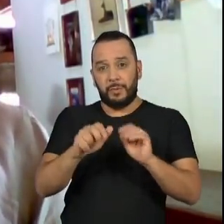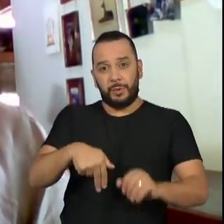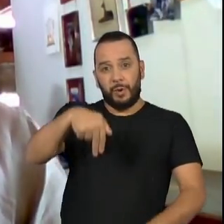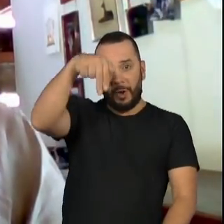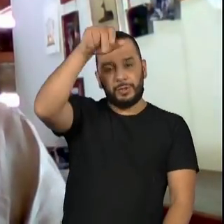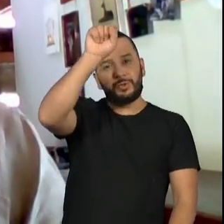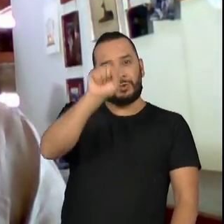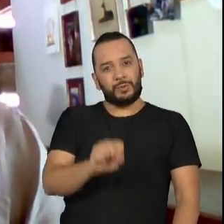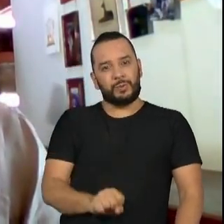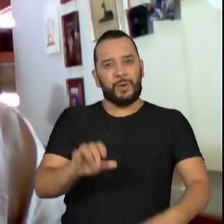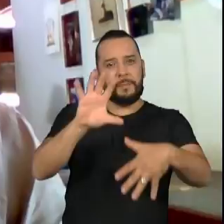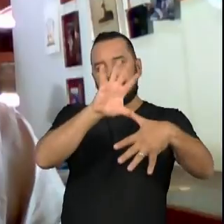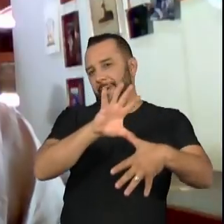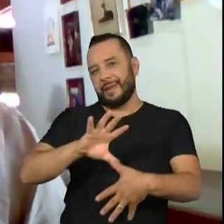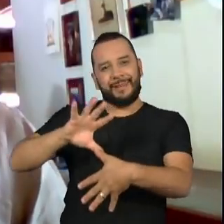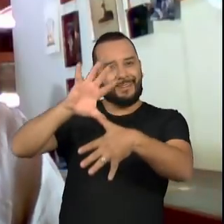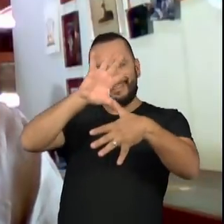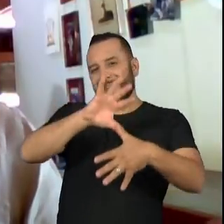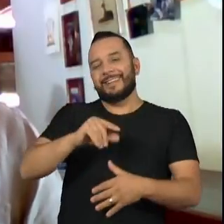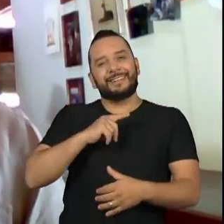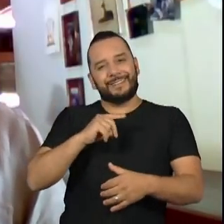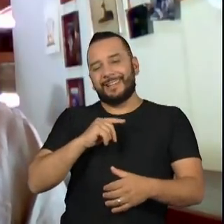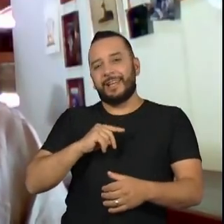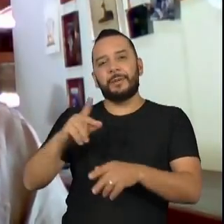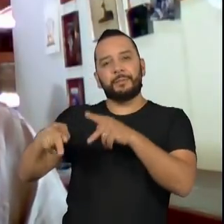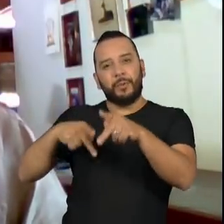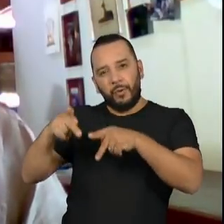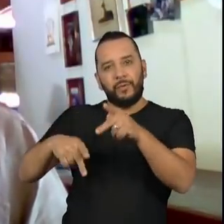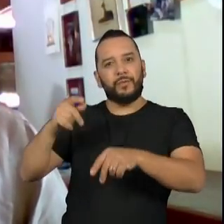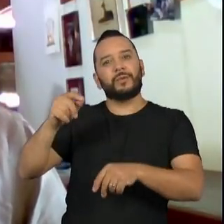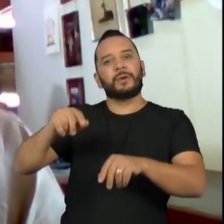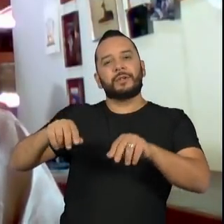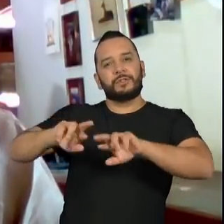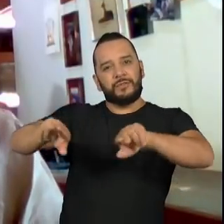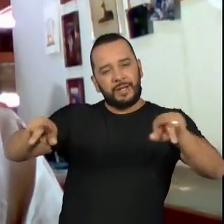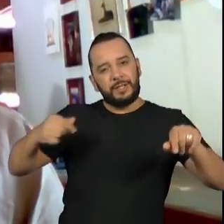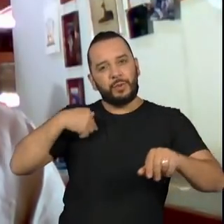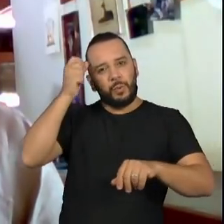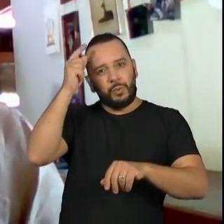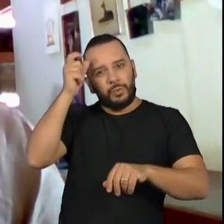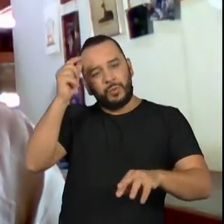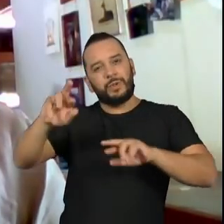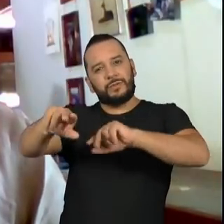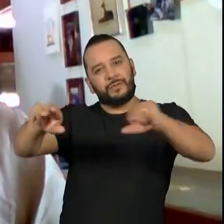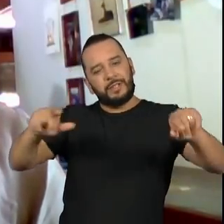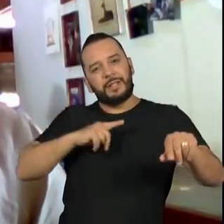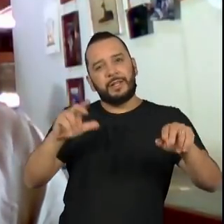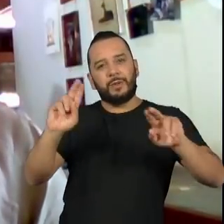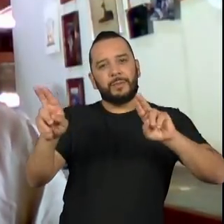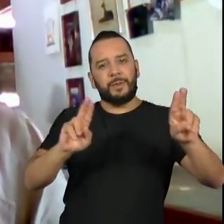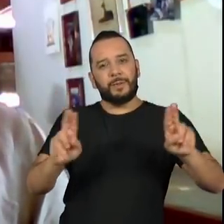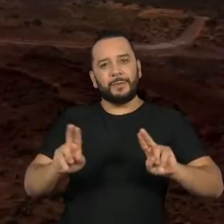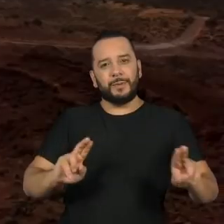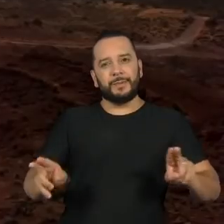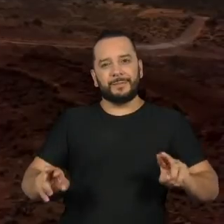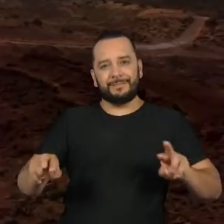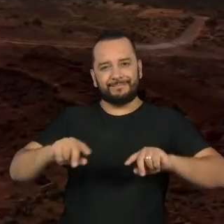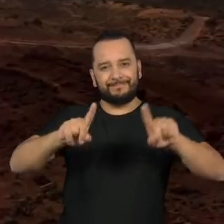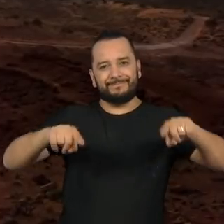sul das Américas, com diferentes civilizações, diferentes sociedades e ganha esses nomes tão diferenciados também.